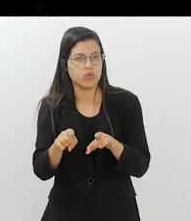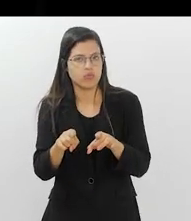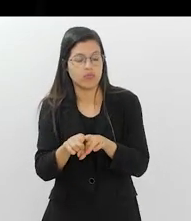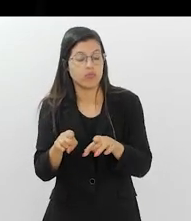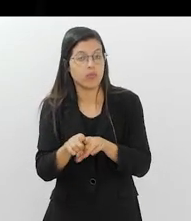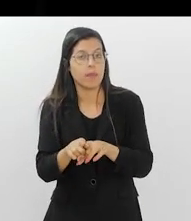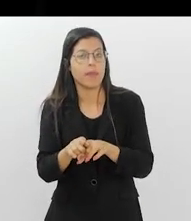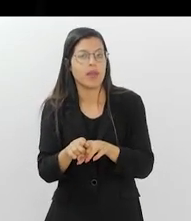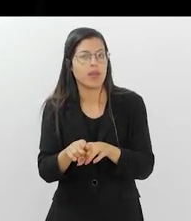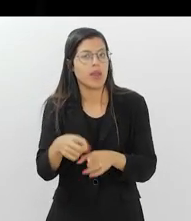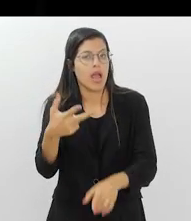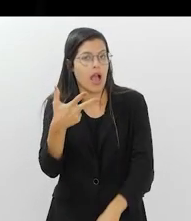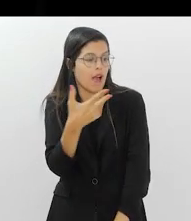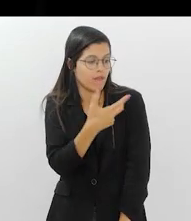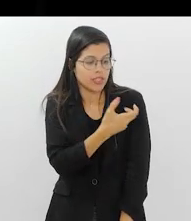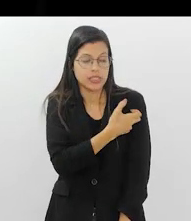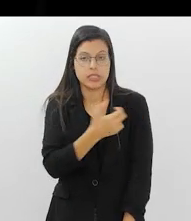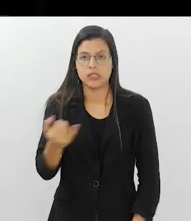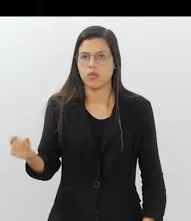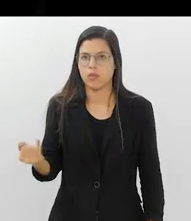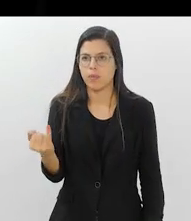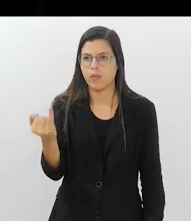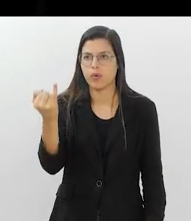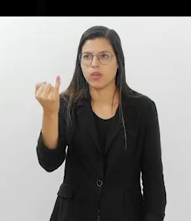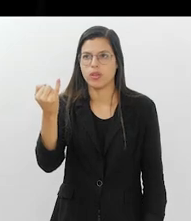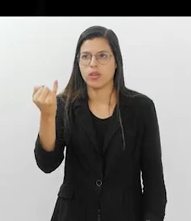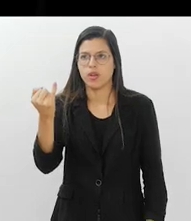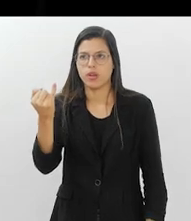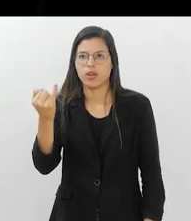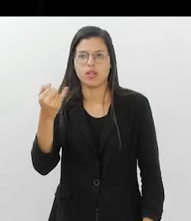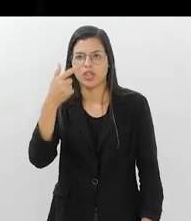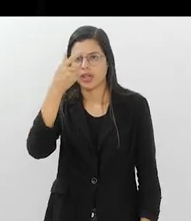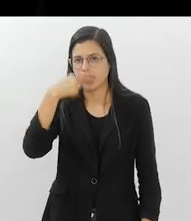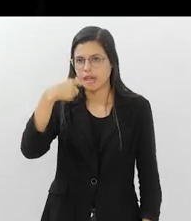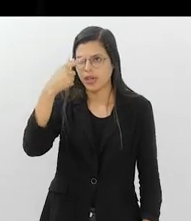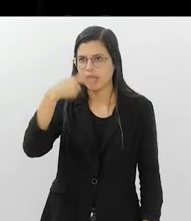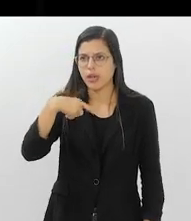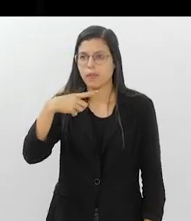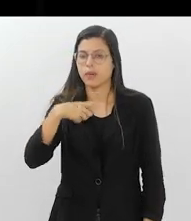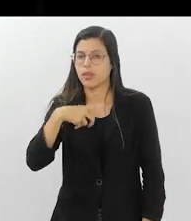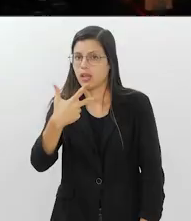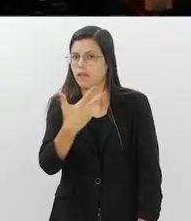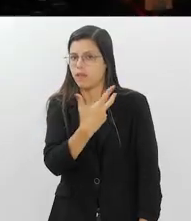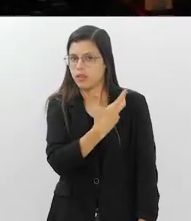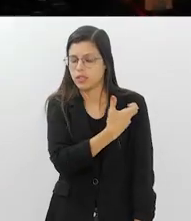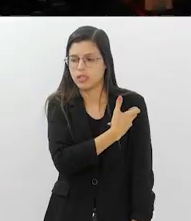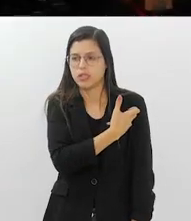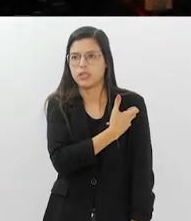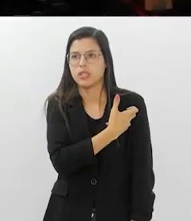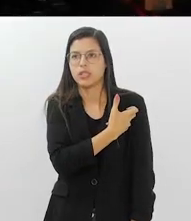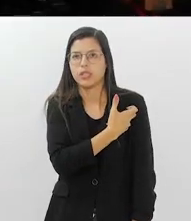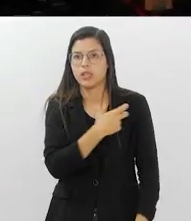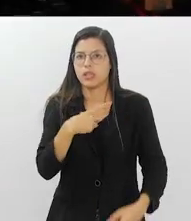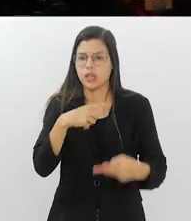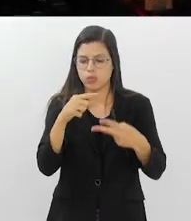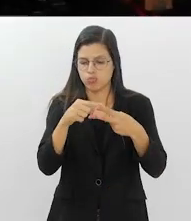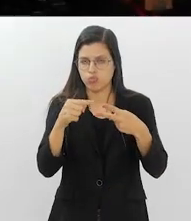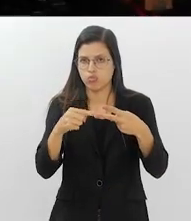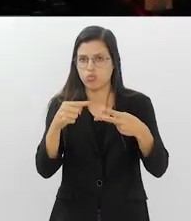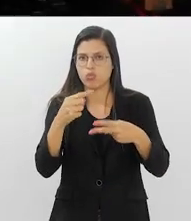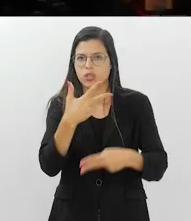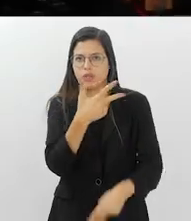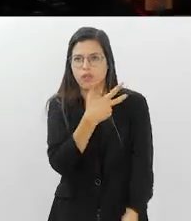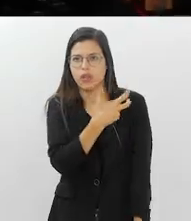é uma... é muito importante vacinar os idosos aí para a gripe. Tem a vacina para... Nós temos duas